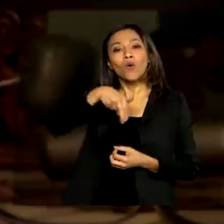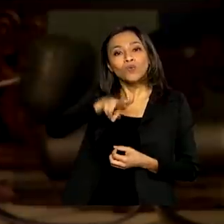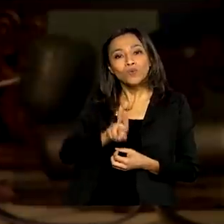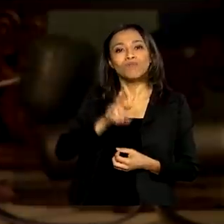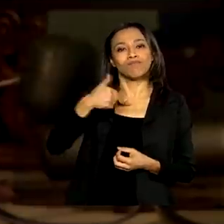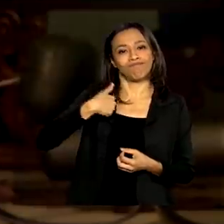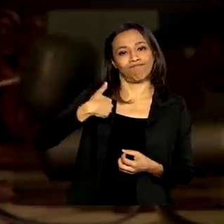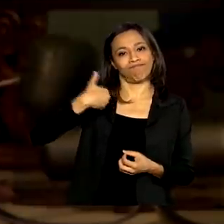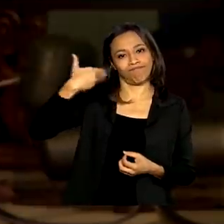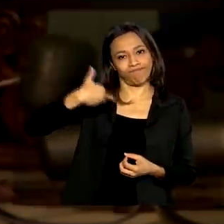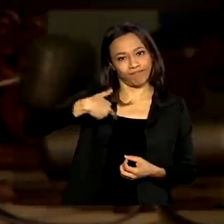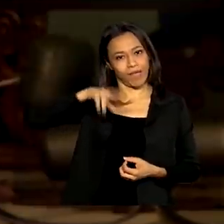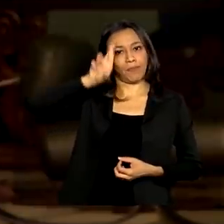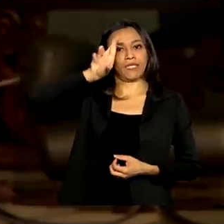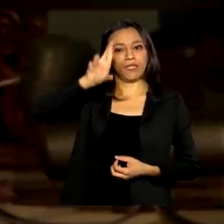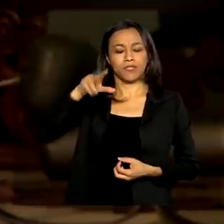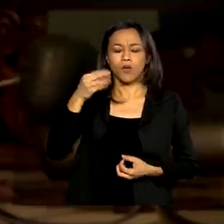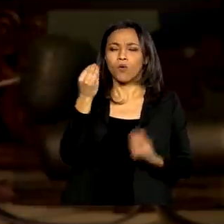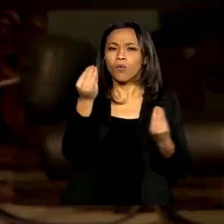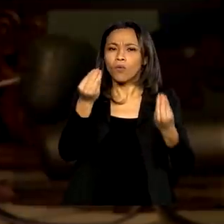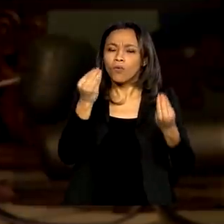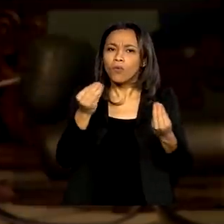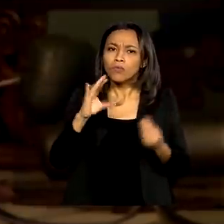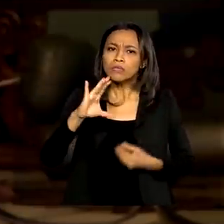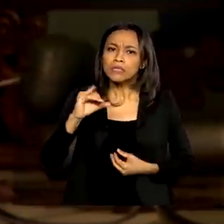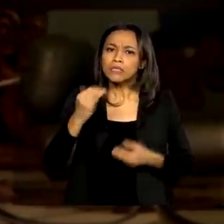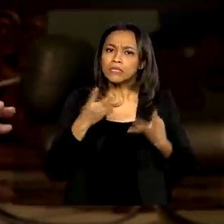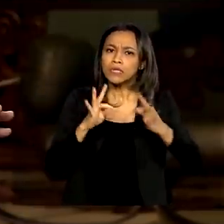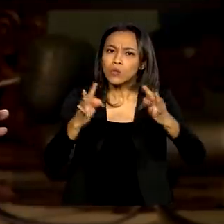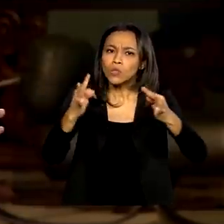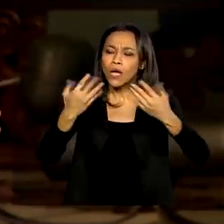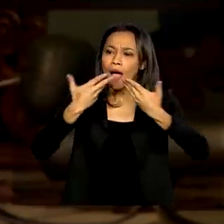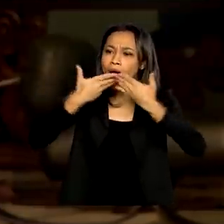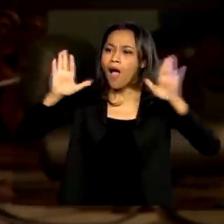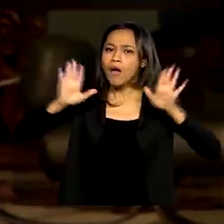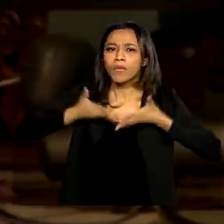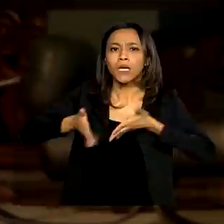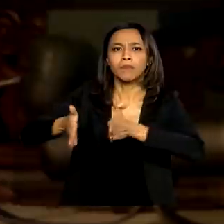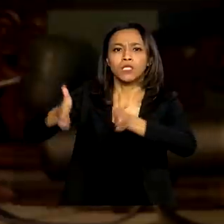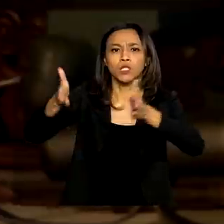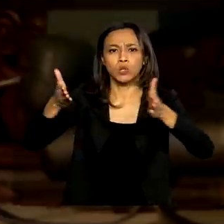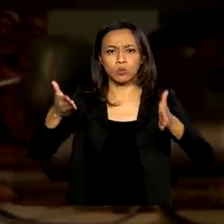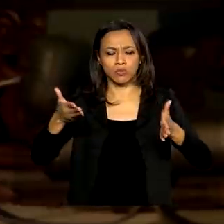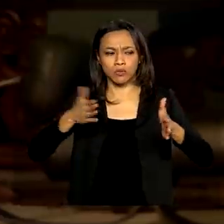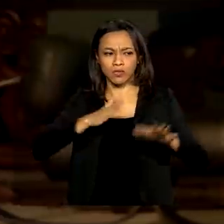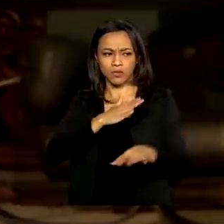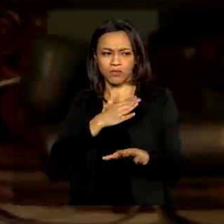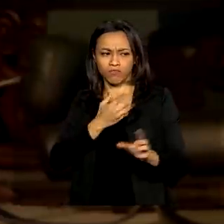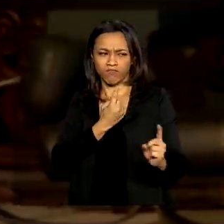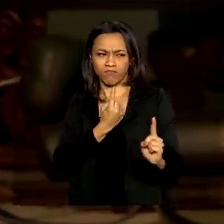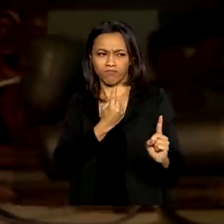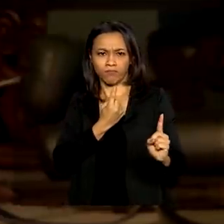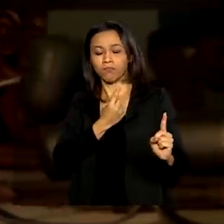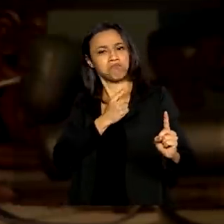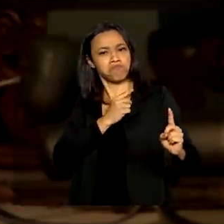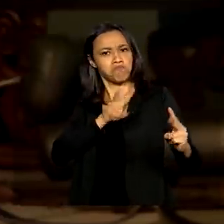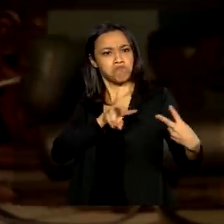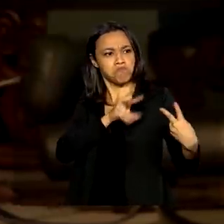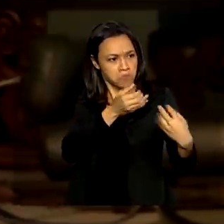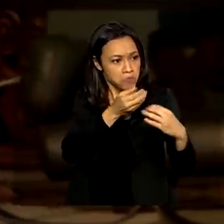quanto que a ciência e tecnologia ela abre caminhos, coloca de lado quaisquer diferenças e conflitos e consegue